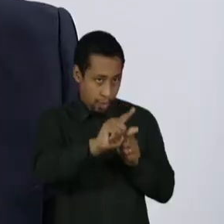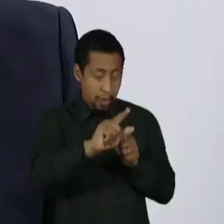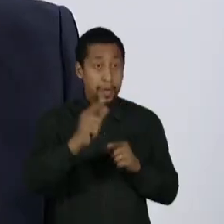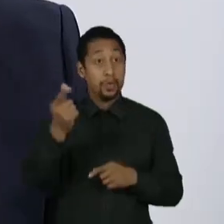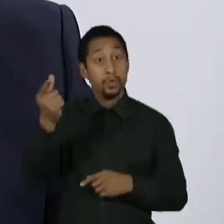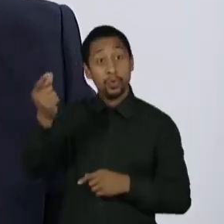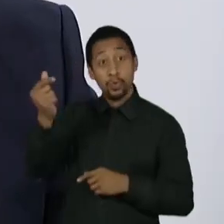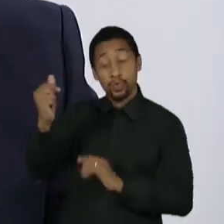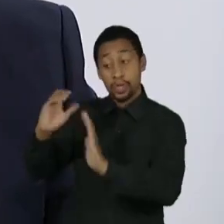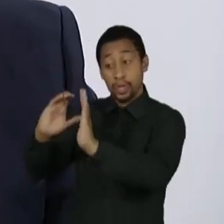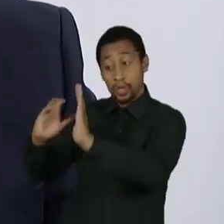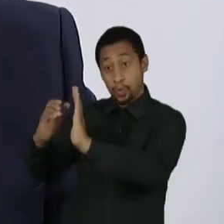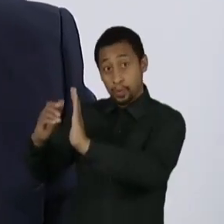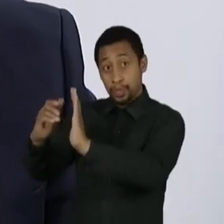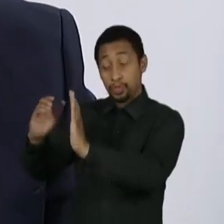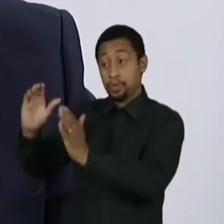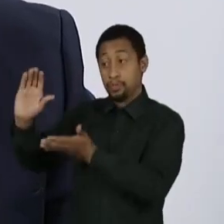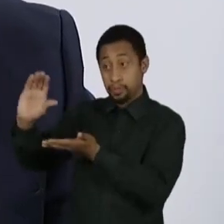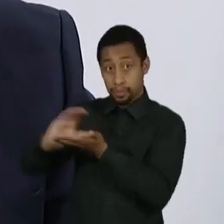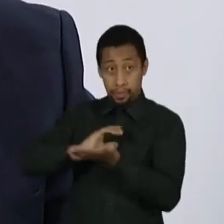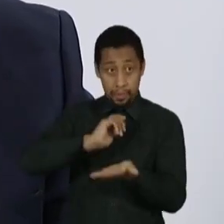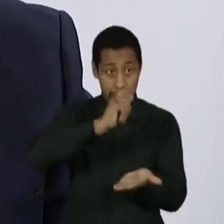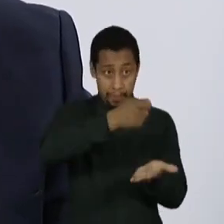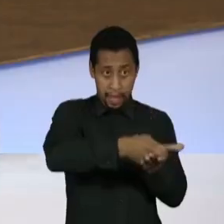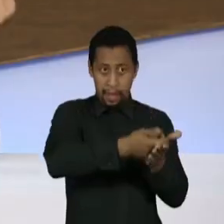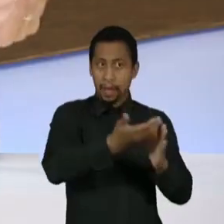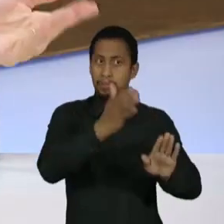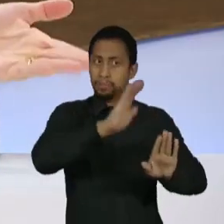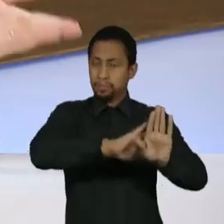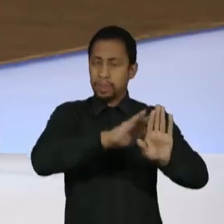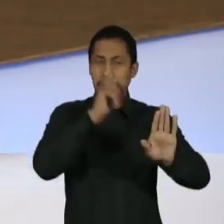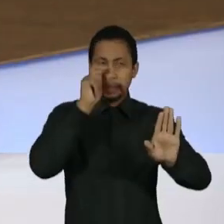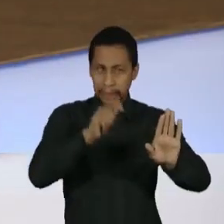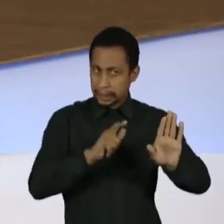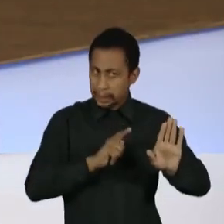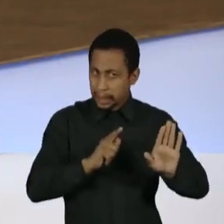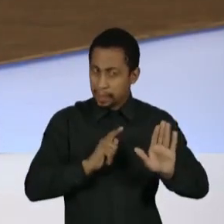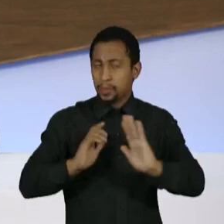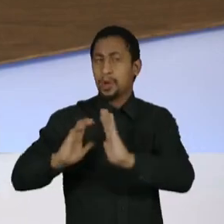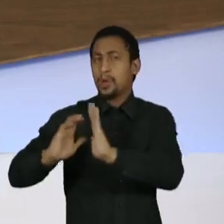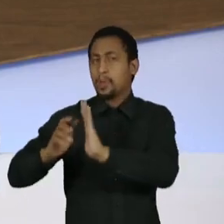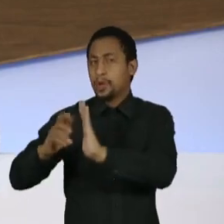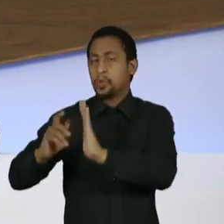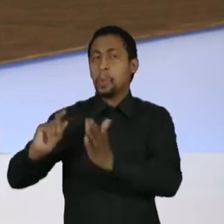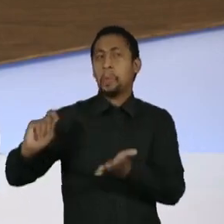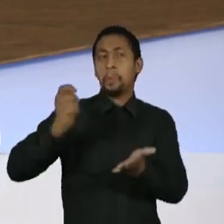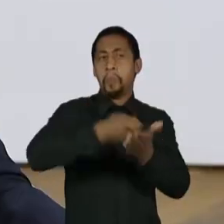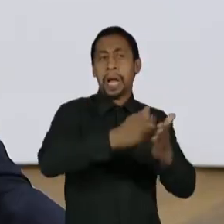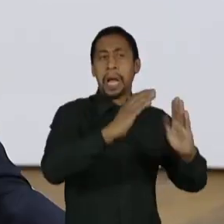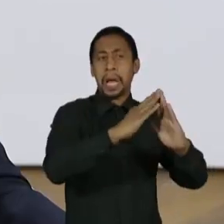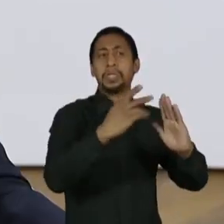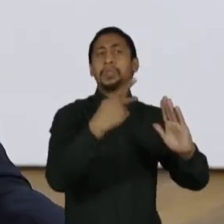do fundo partidário. O senhor vê algum tipo de conflito de interesse entre o partido do senhor pagar o aluguel para a sua madrasta?